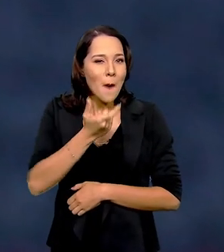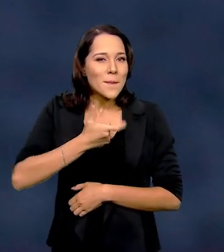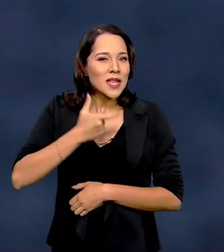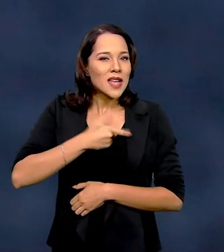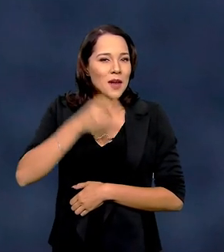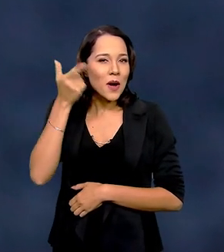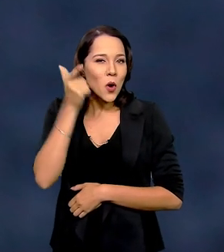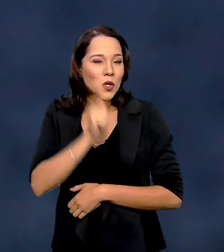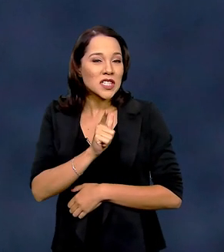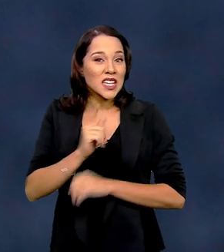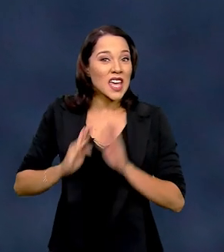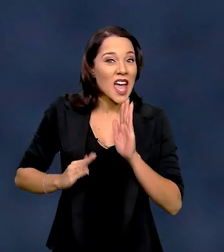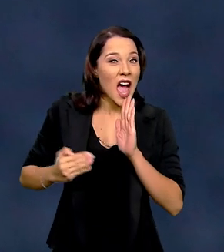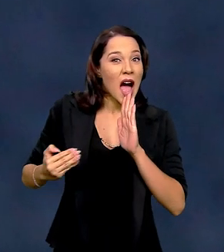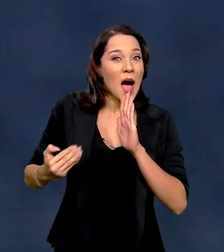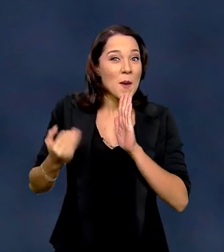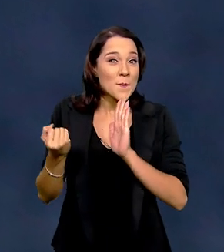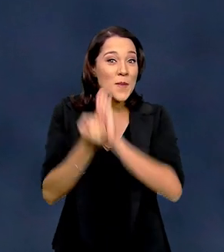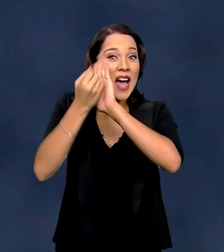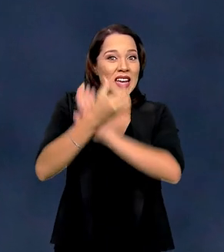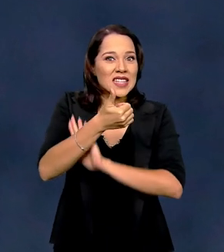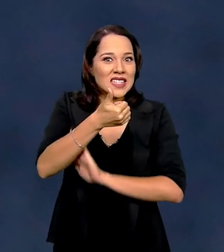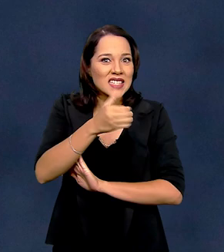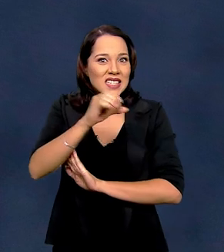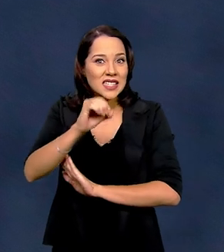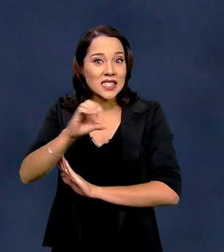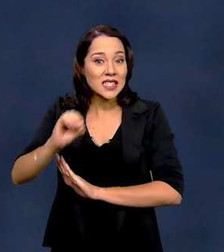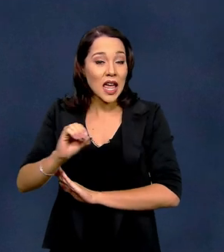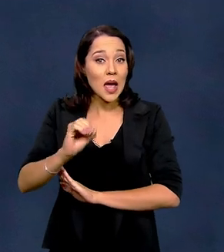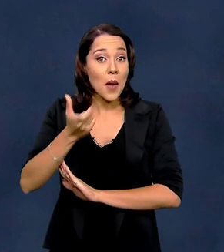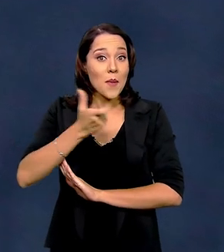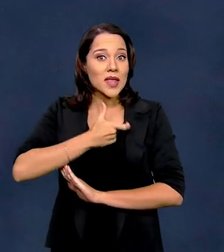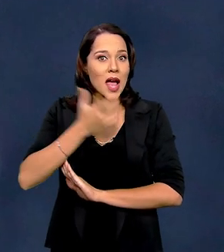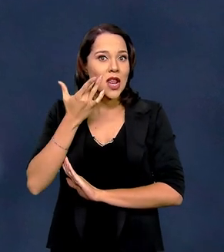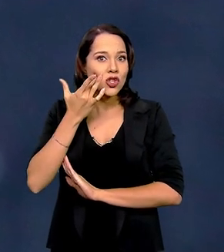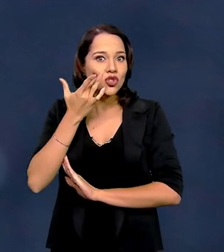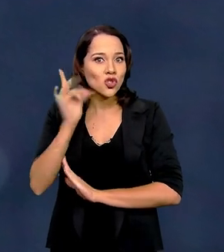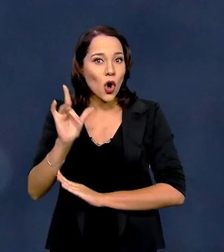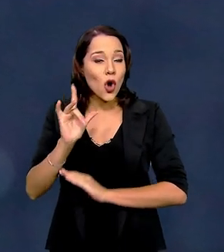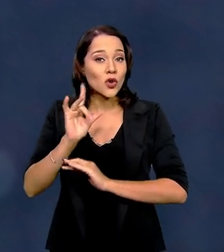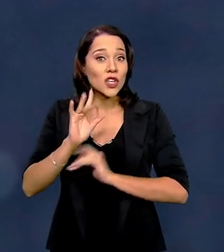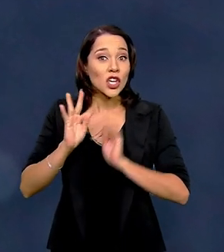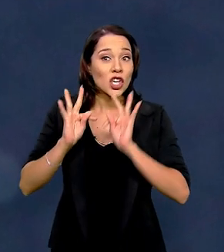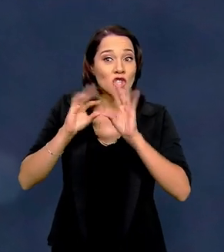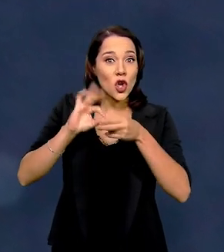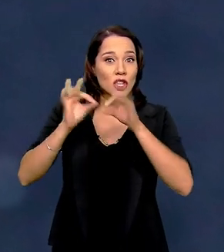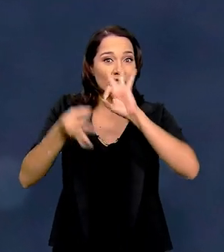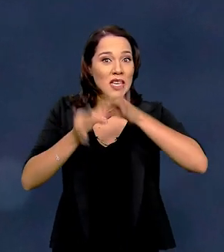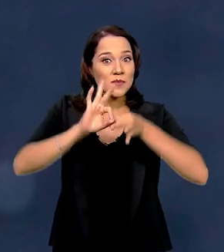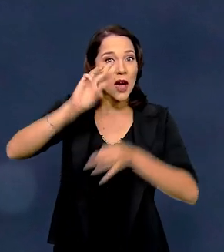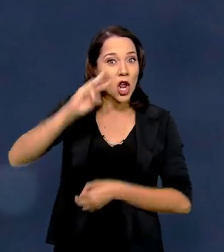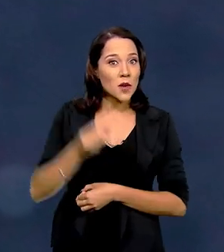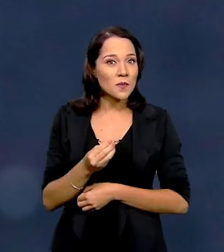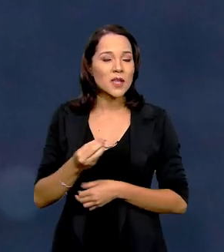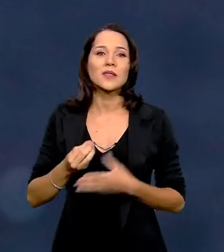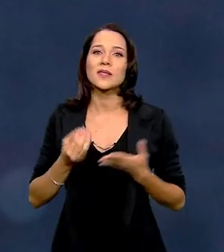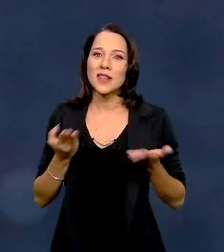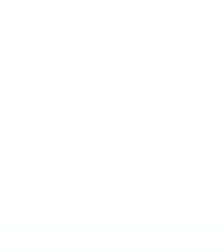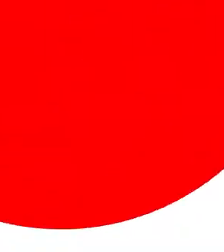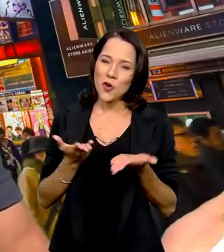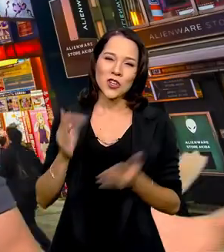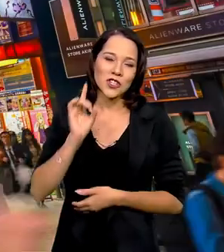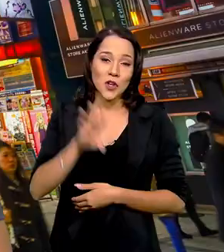está a uma medalha para alcançar a marca histórica de 100 medalhas de ouro conquistadas em todos os Jogos Paralímpicos.